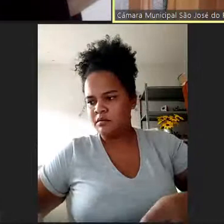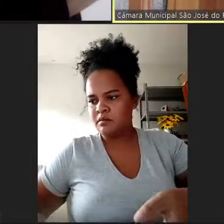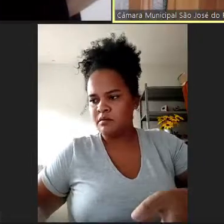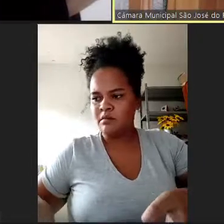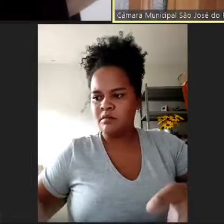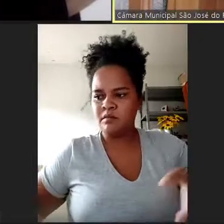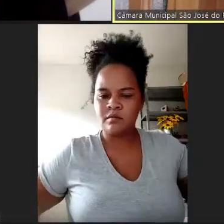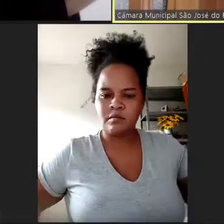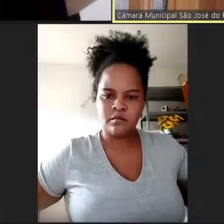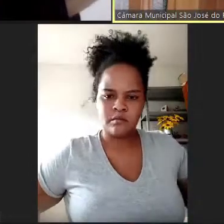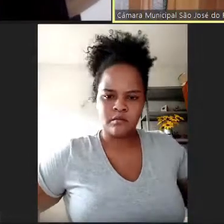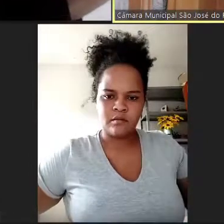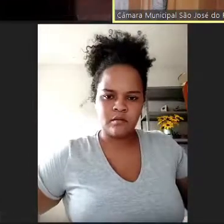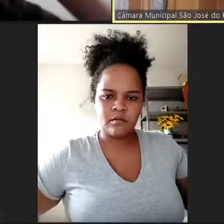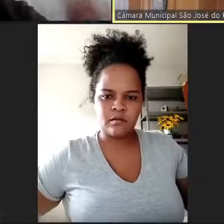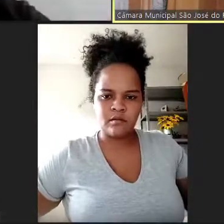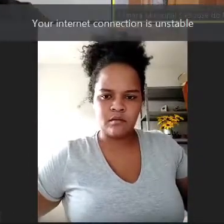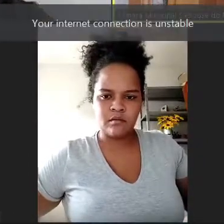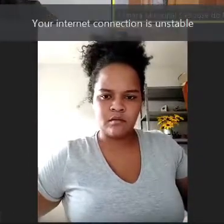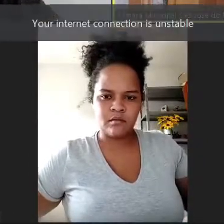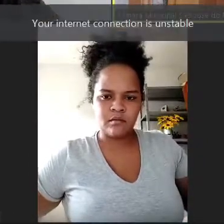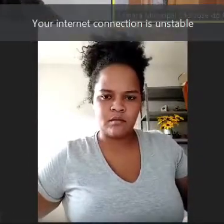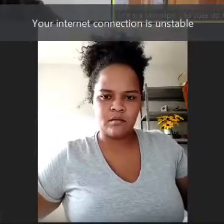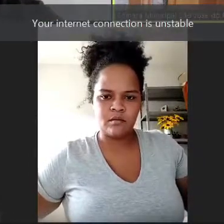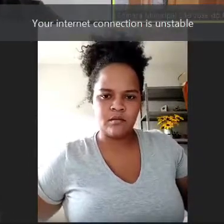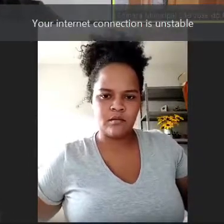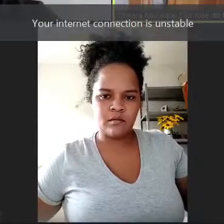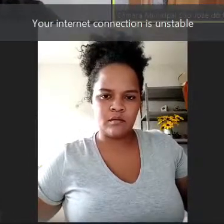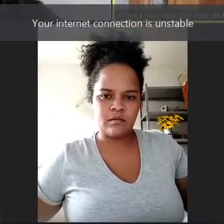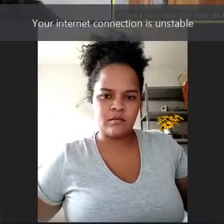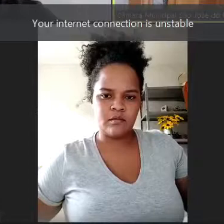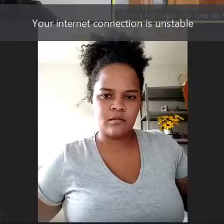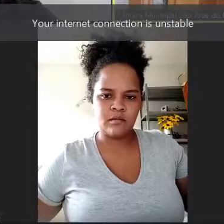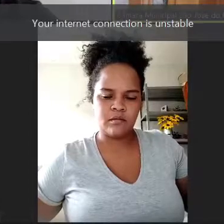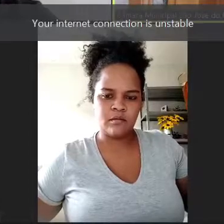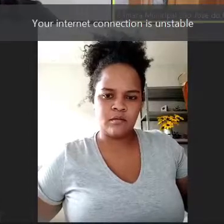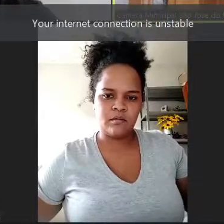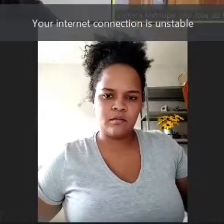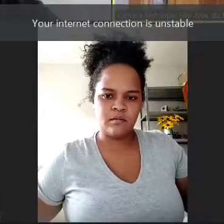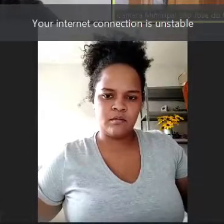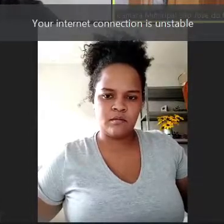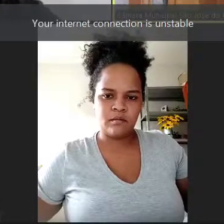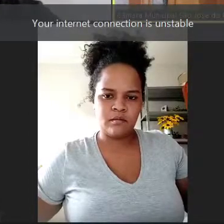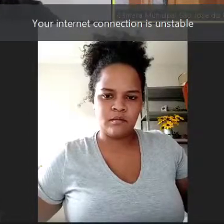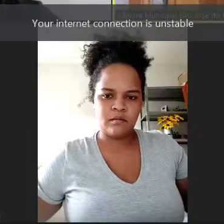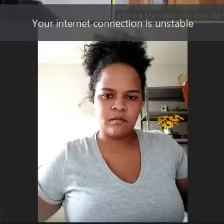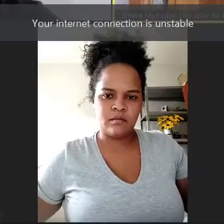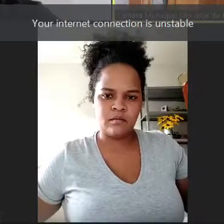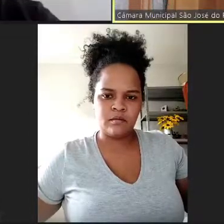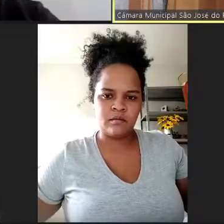população saber. A população está tudo. Isso, sim. Se eu não me engano, um de 35, um de 45, um de